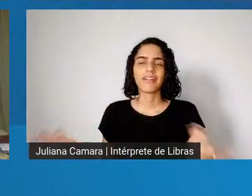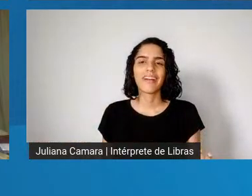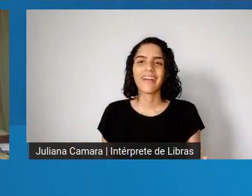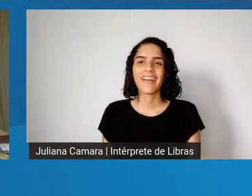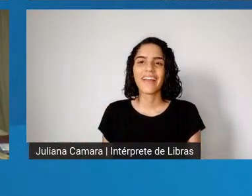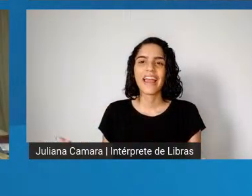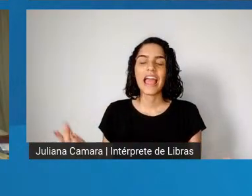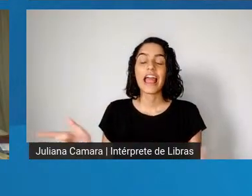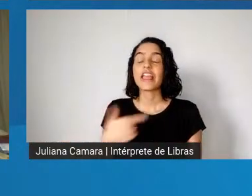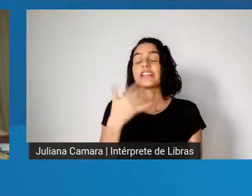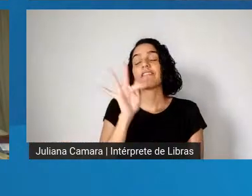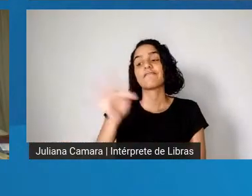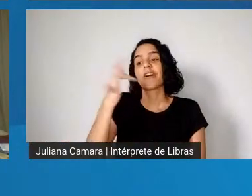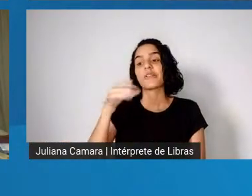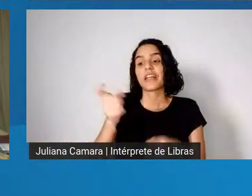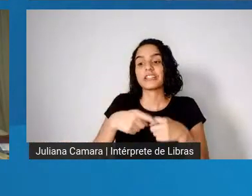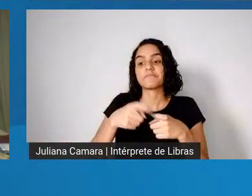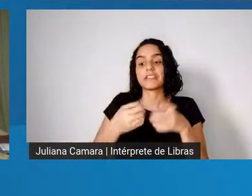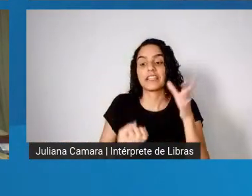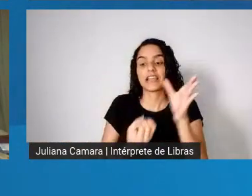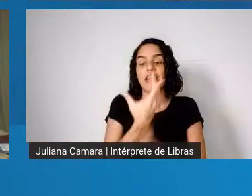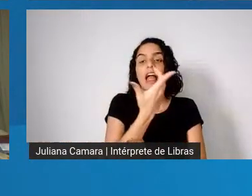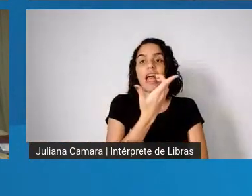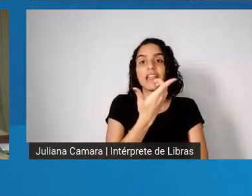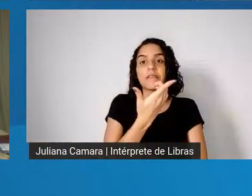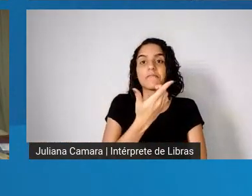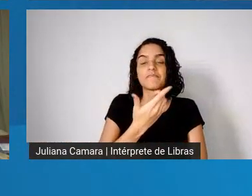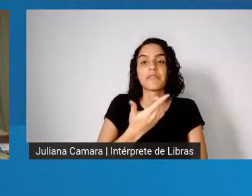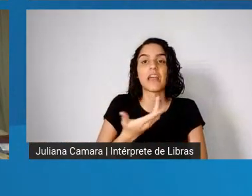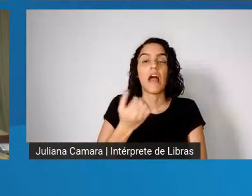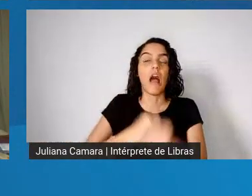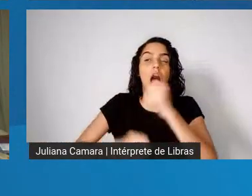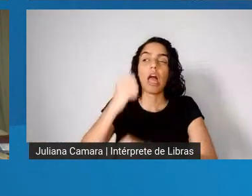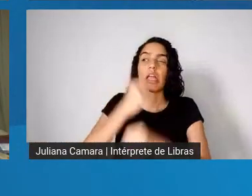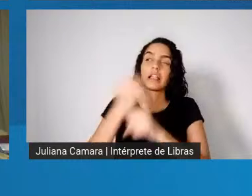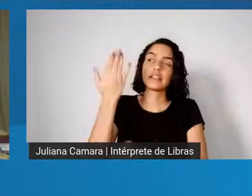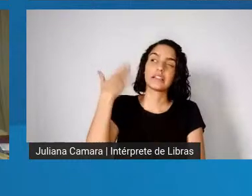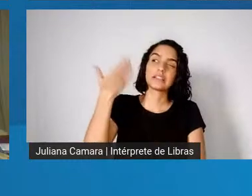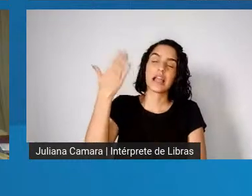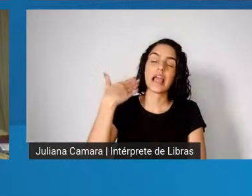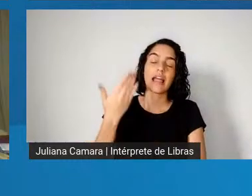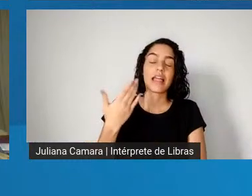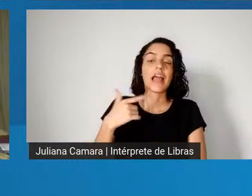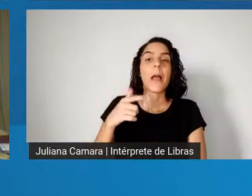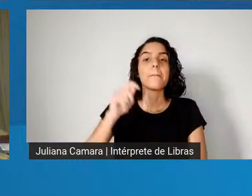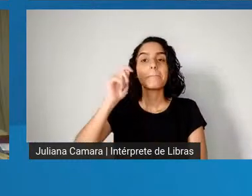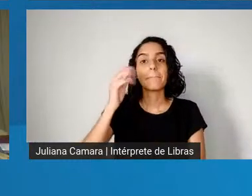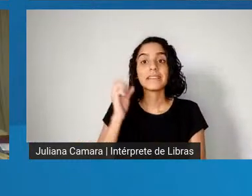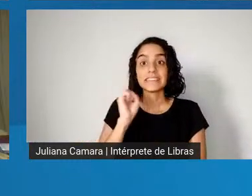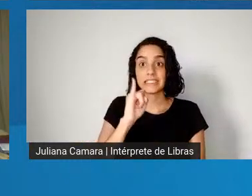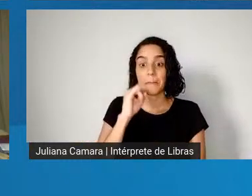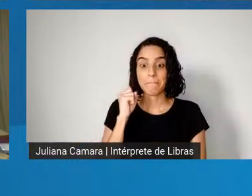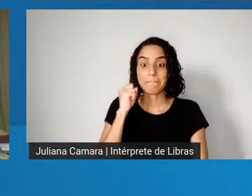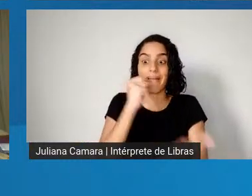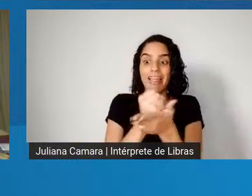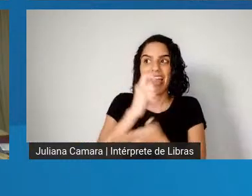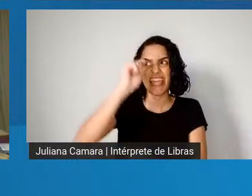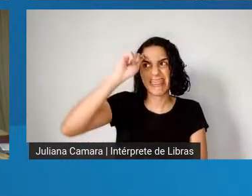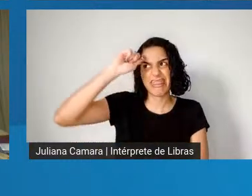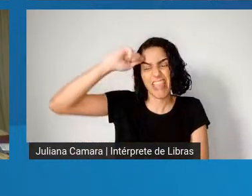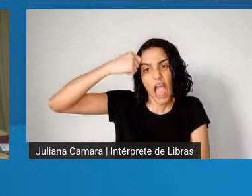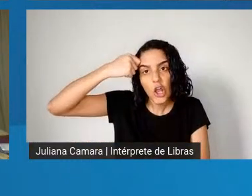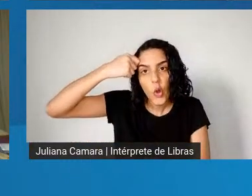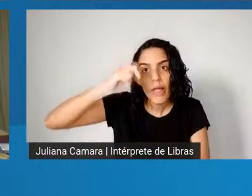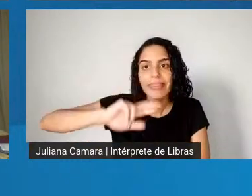212 anos atrás. Naquela época, matar um negro não era crime, porque era o meu negro. 212 anos.